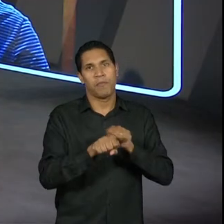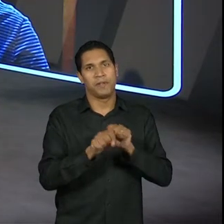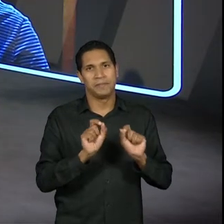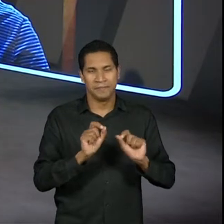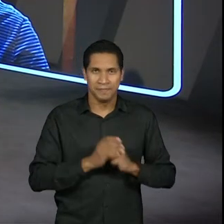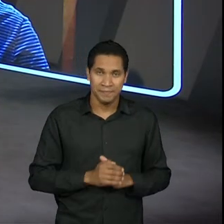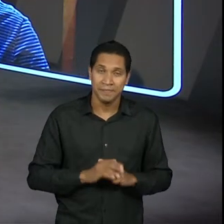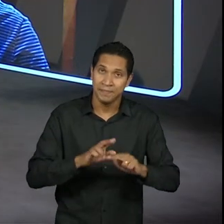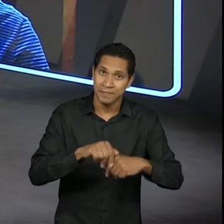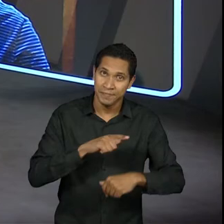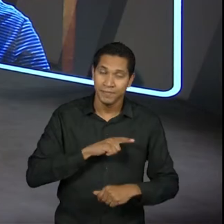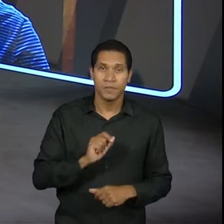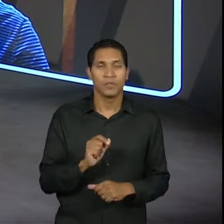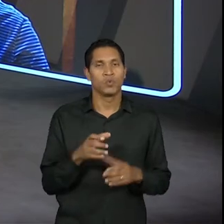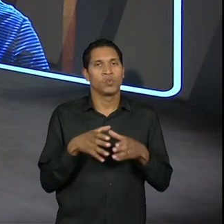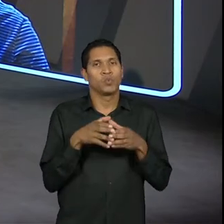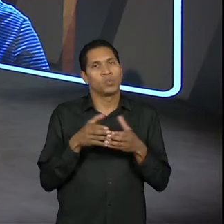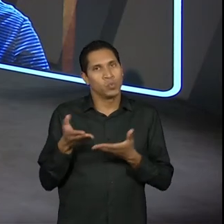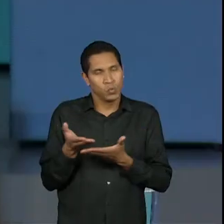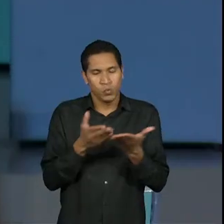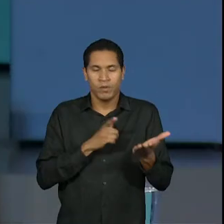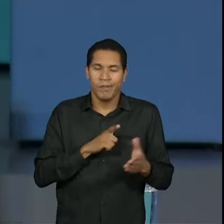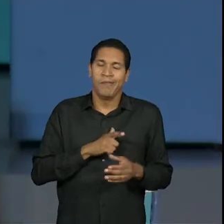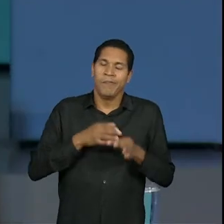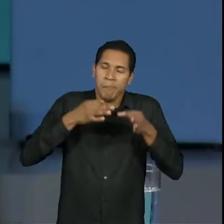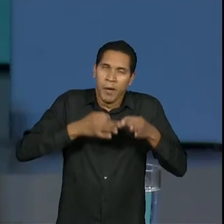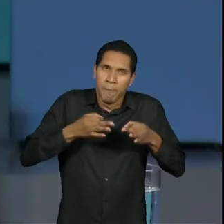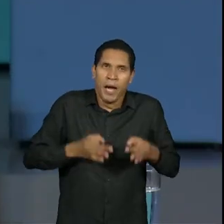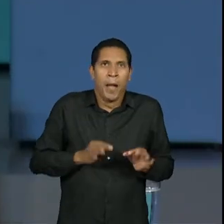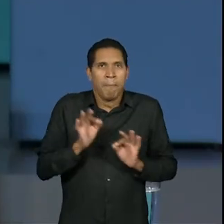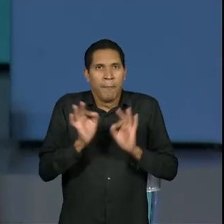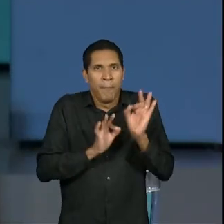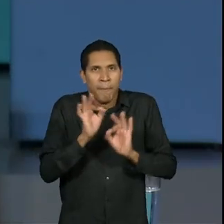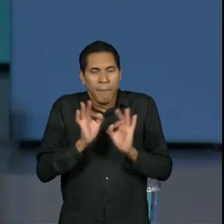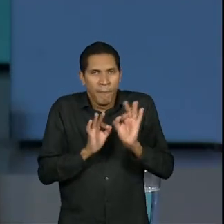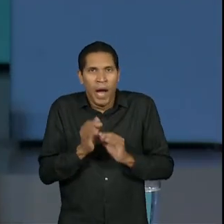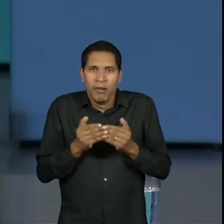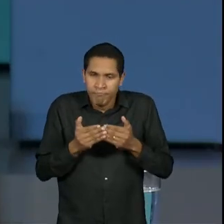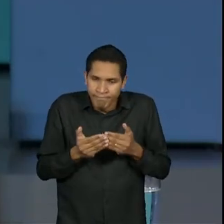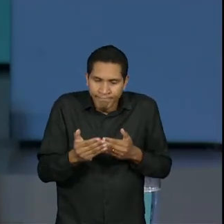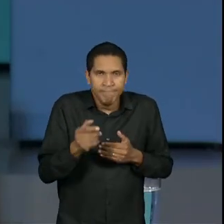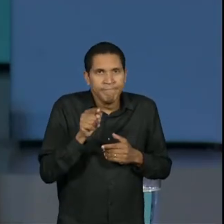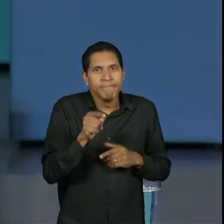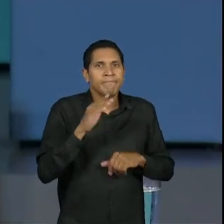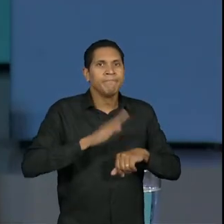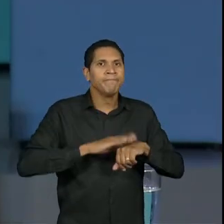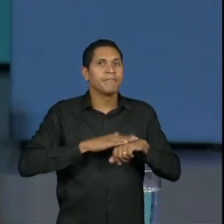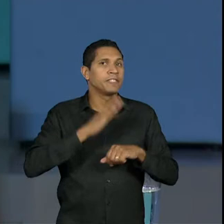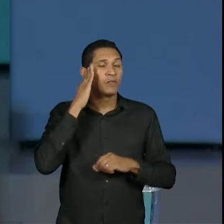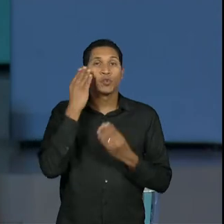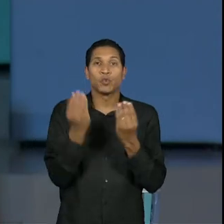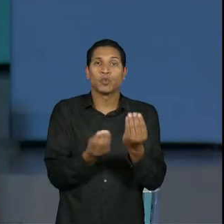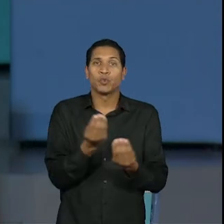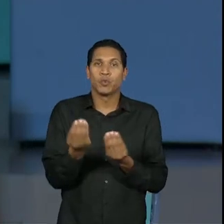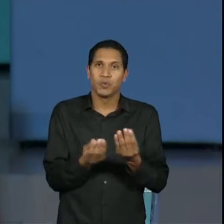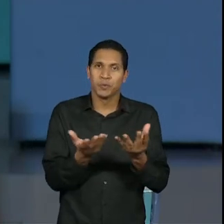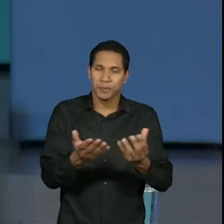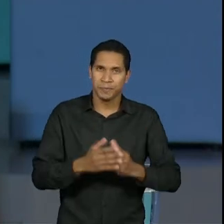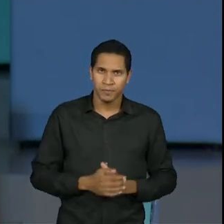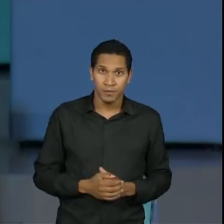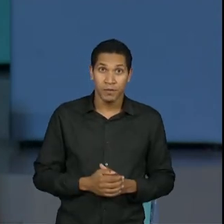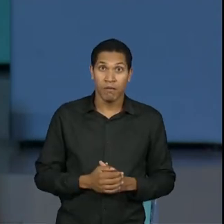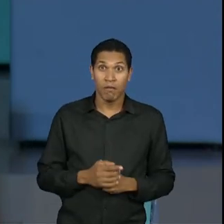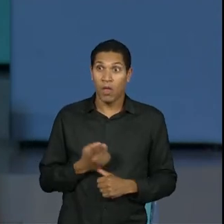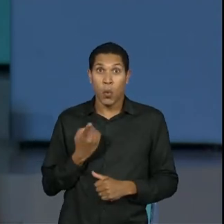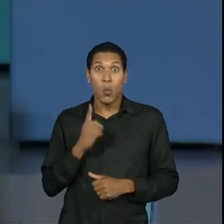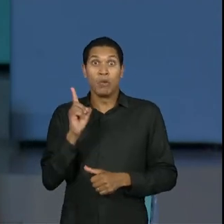fez todo esse desenho com muito carinho para vocês, pedir para que você se programe para isso. Não deixe para a